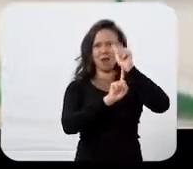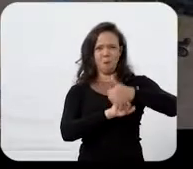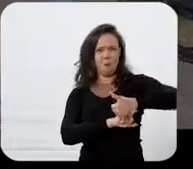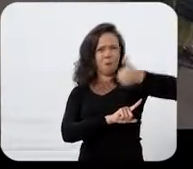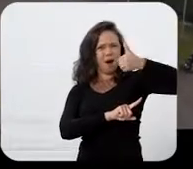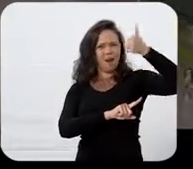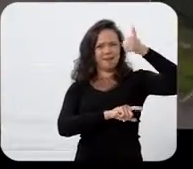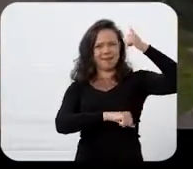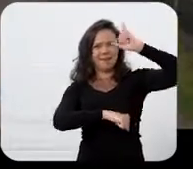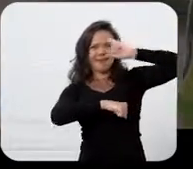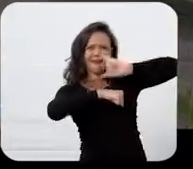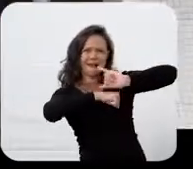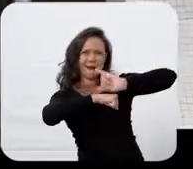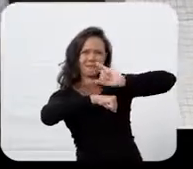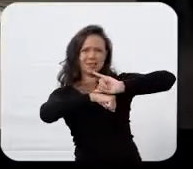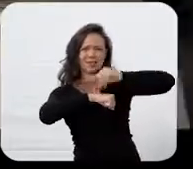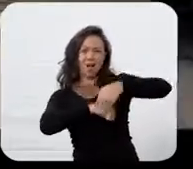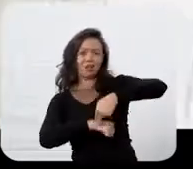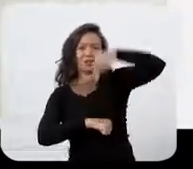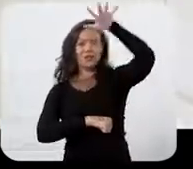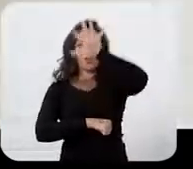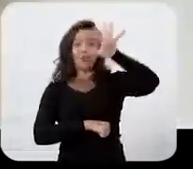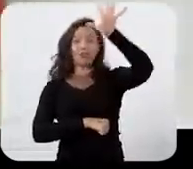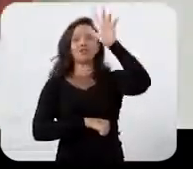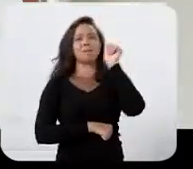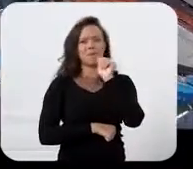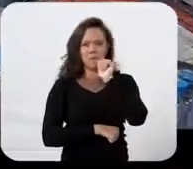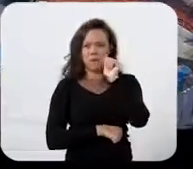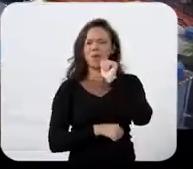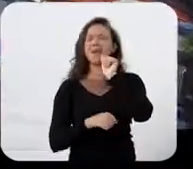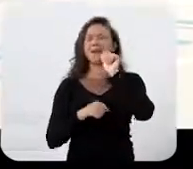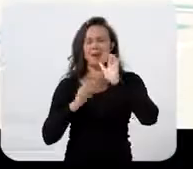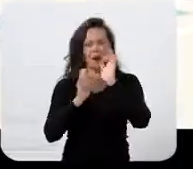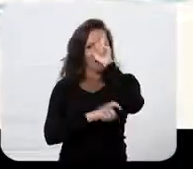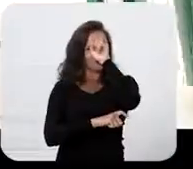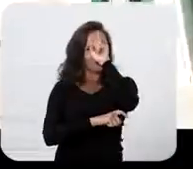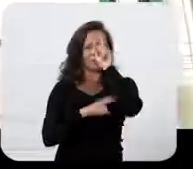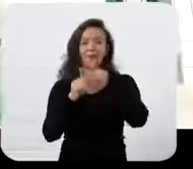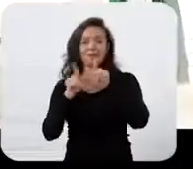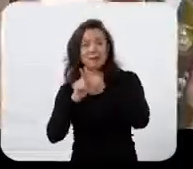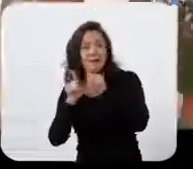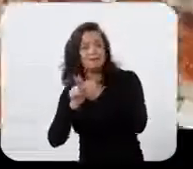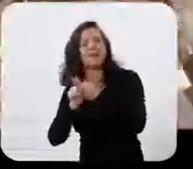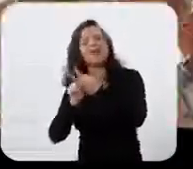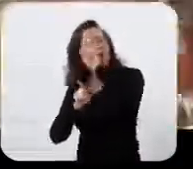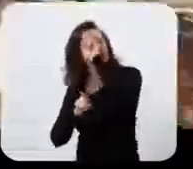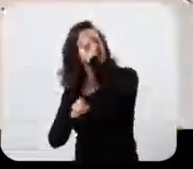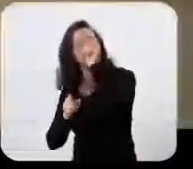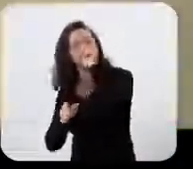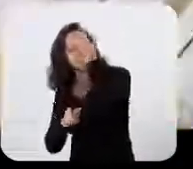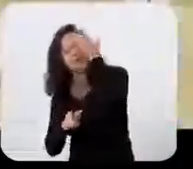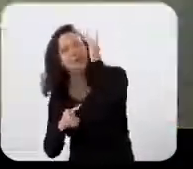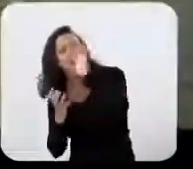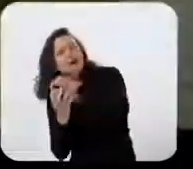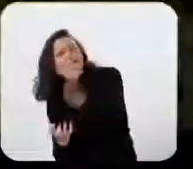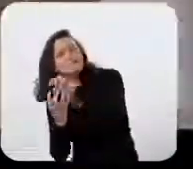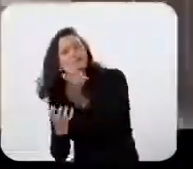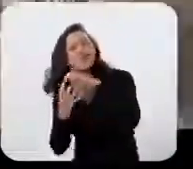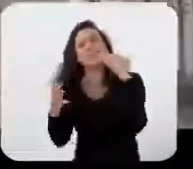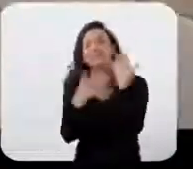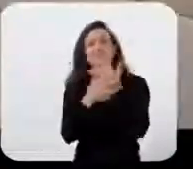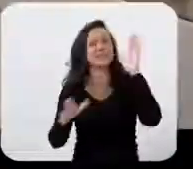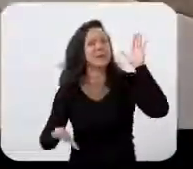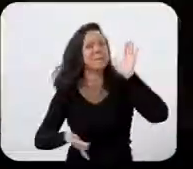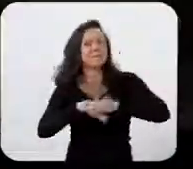se amostra. Primeira capital nordestina a ter hospital da mulher municipal e hospital da pessoa idosa. E como tudo é uma olhinha